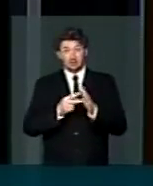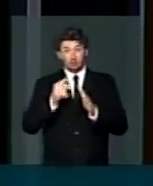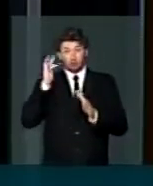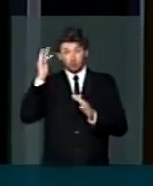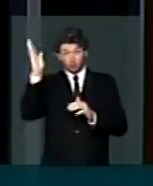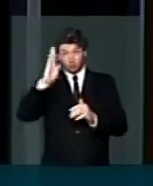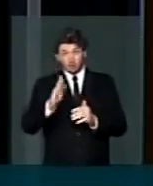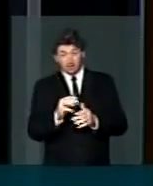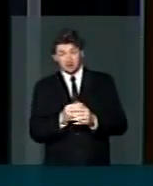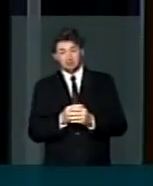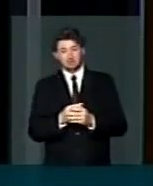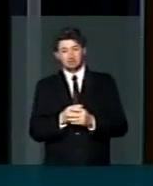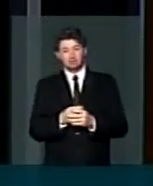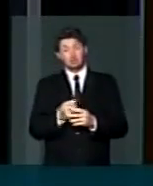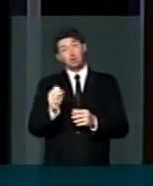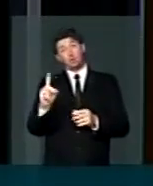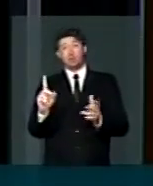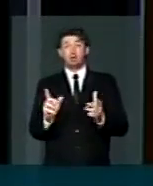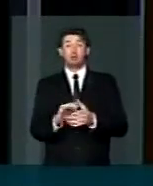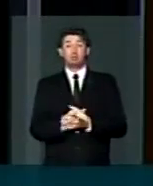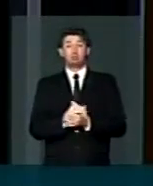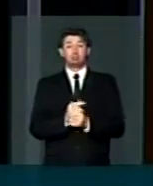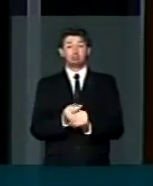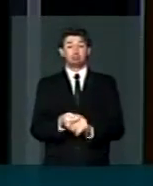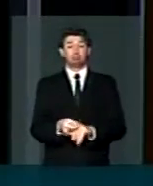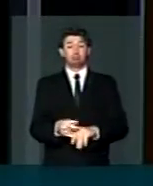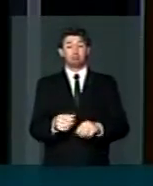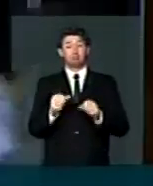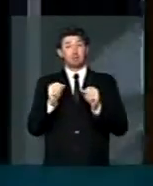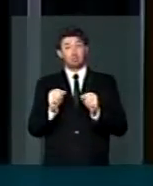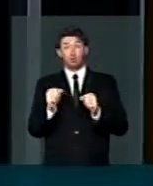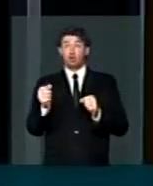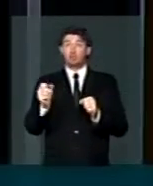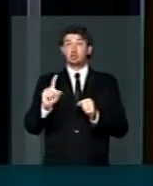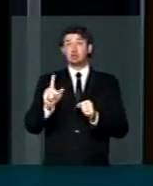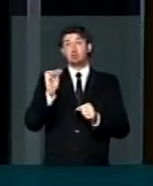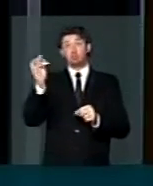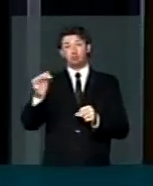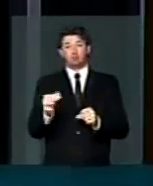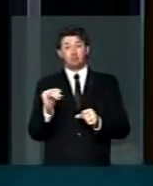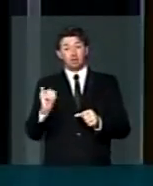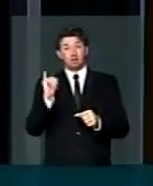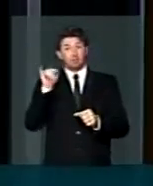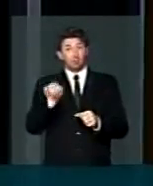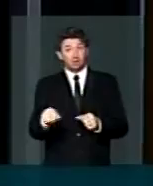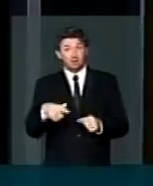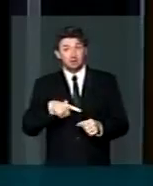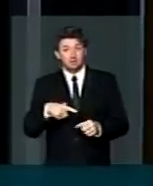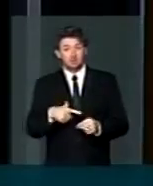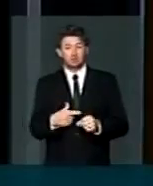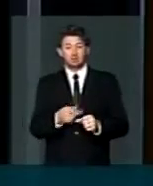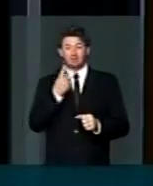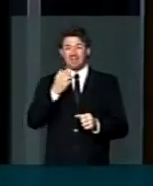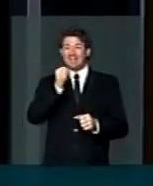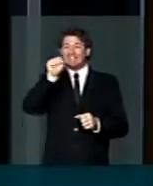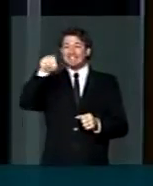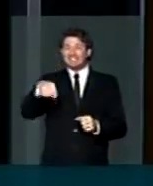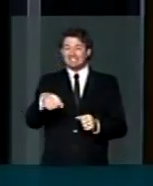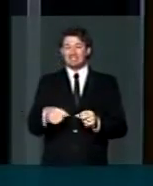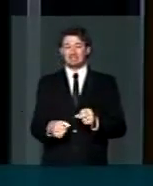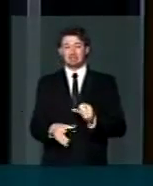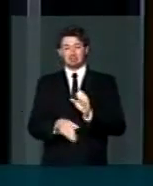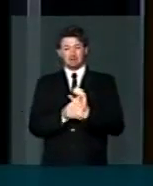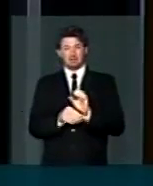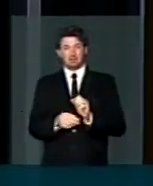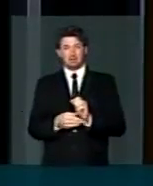futuro do Brasil, ou não. Porque podem ser não. Daí a importância de dizer sim a